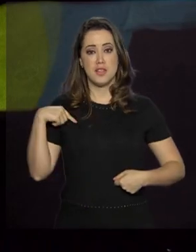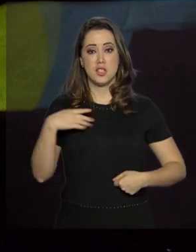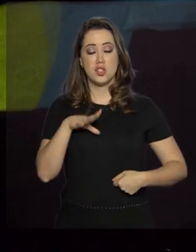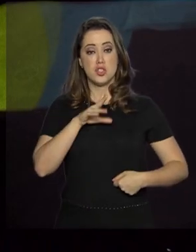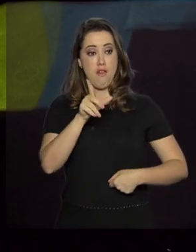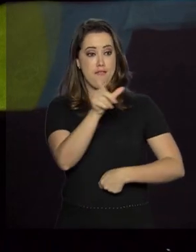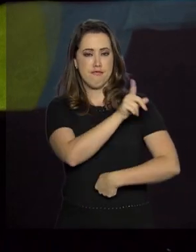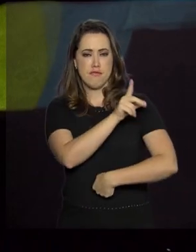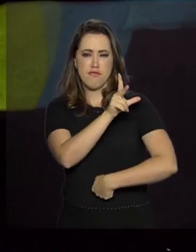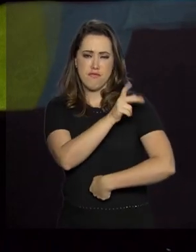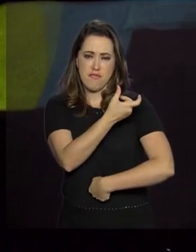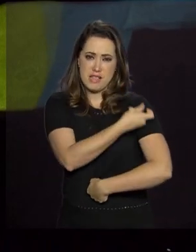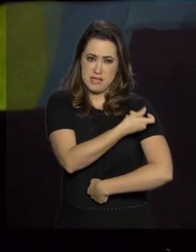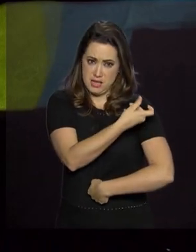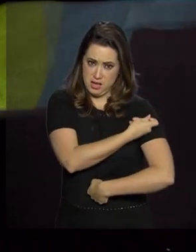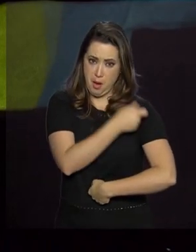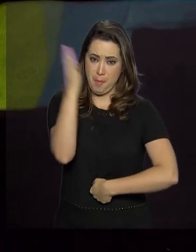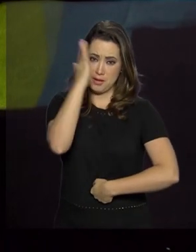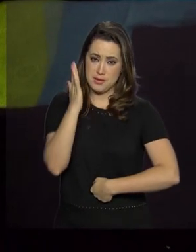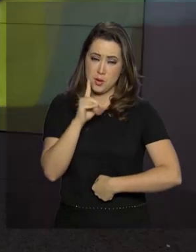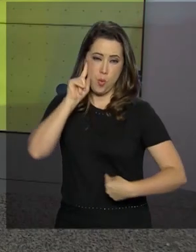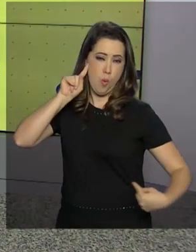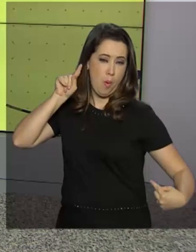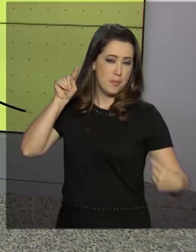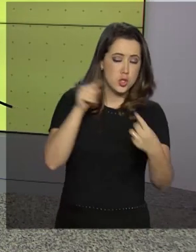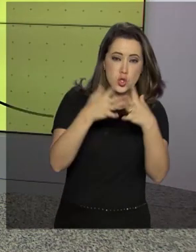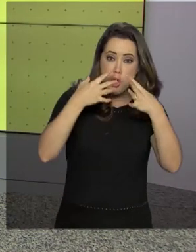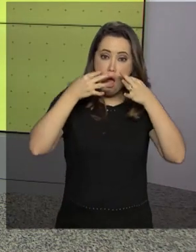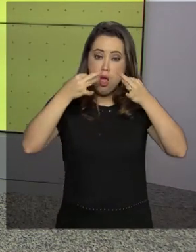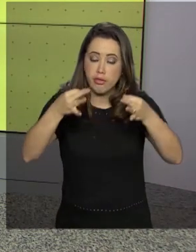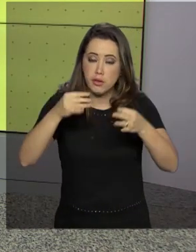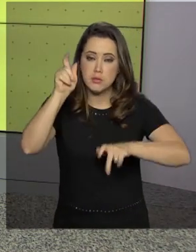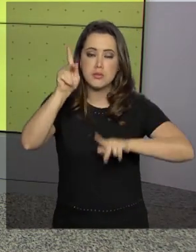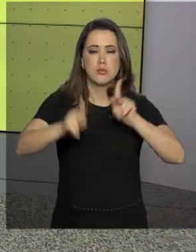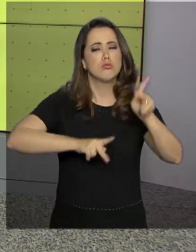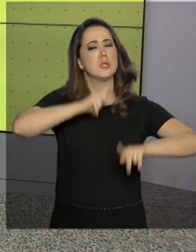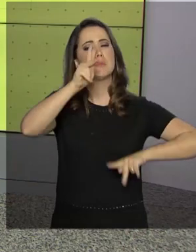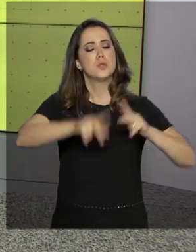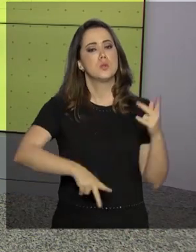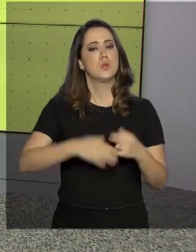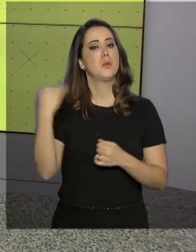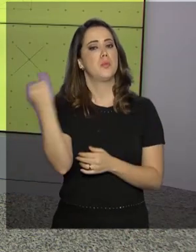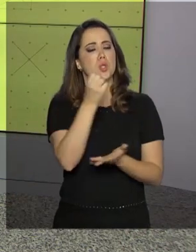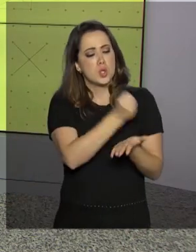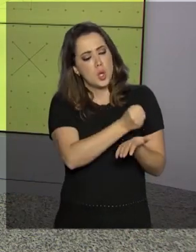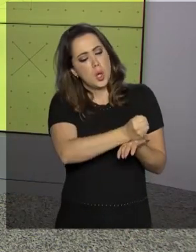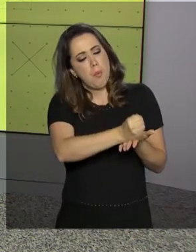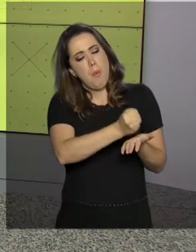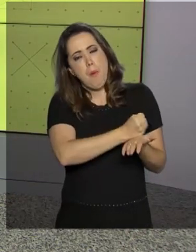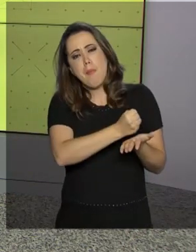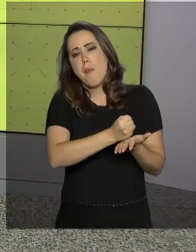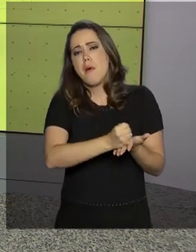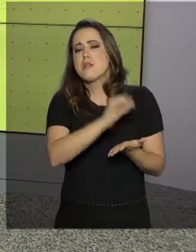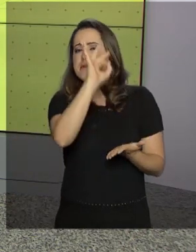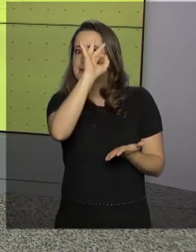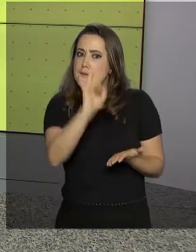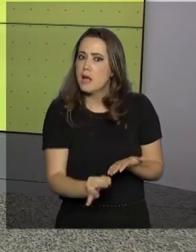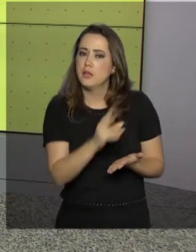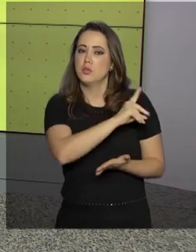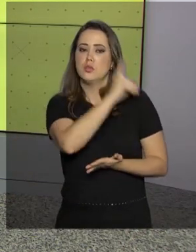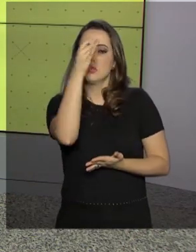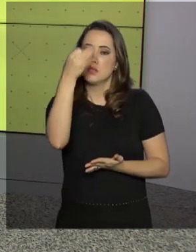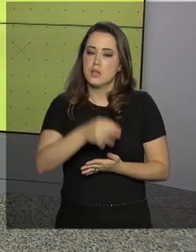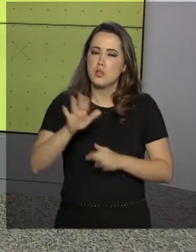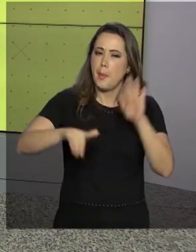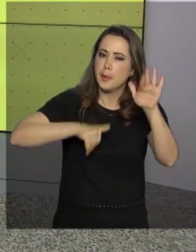Vacina Brasil. O objetivo é alertar a população sobre a importância de manter a caderneta de vacinação em dia e também